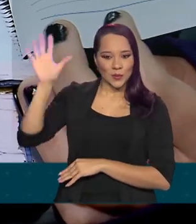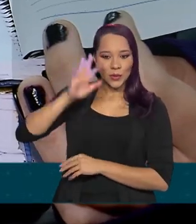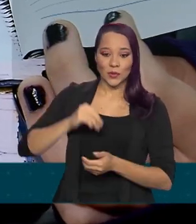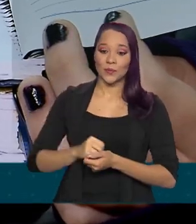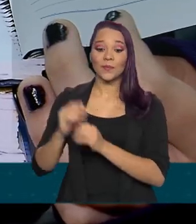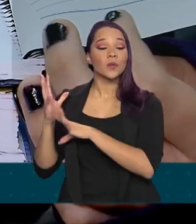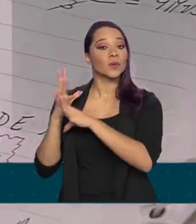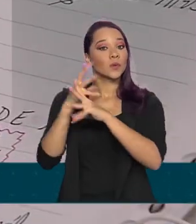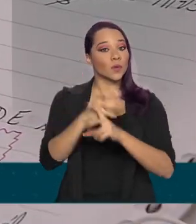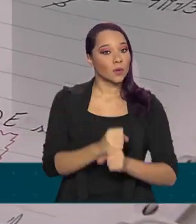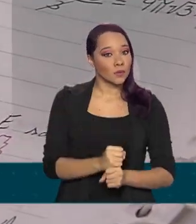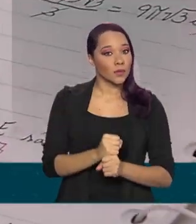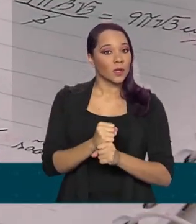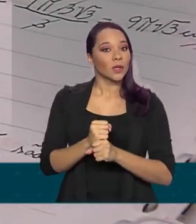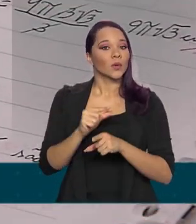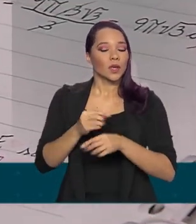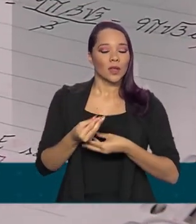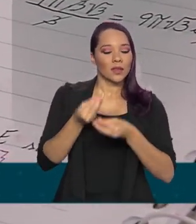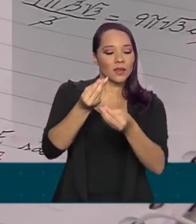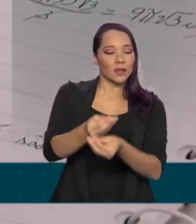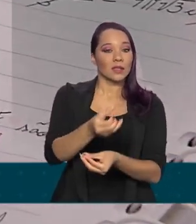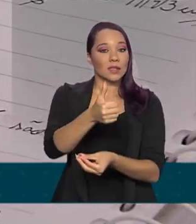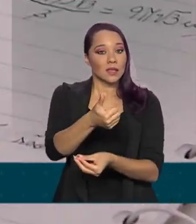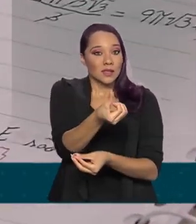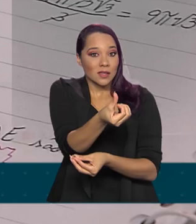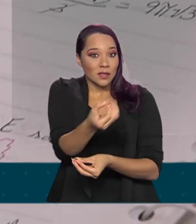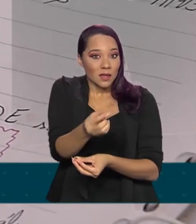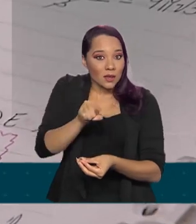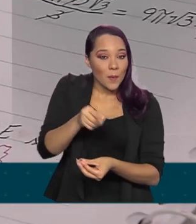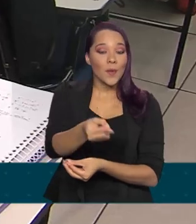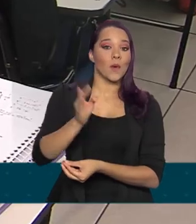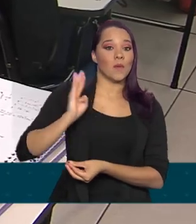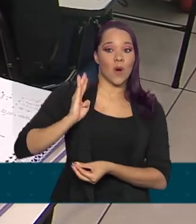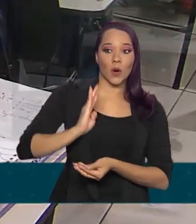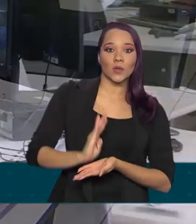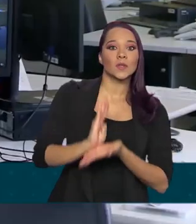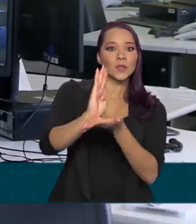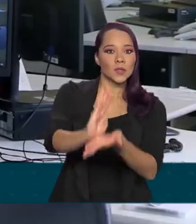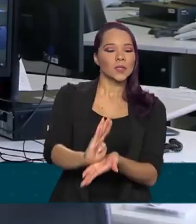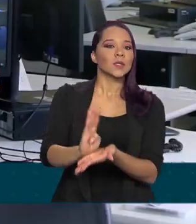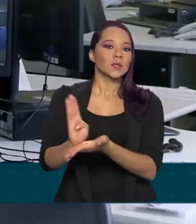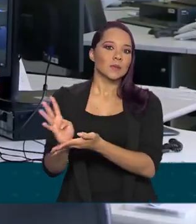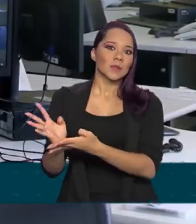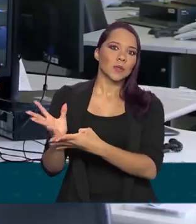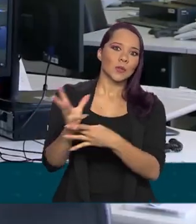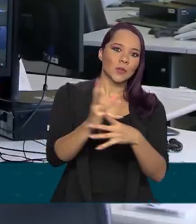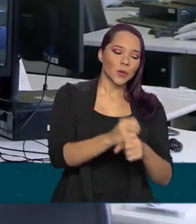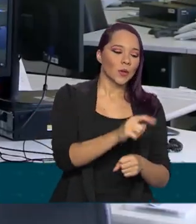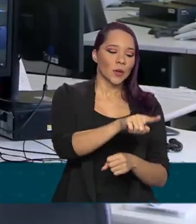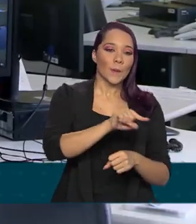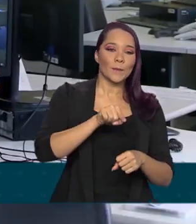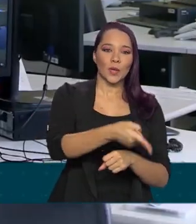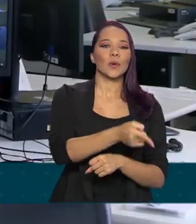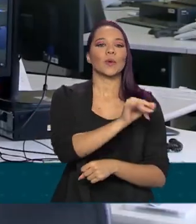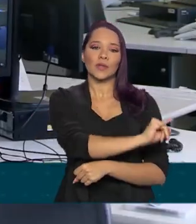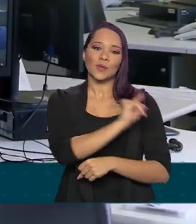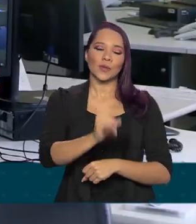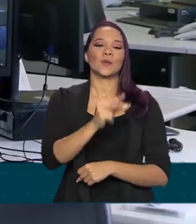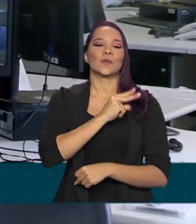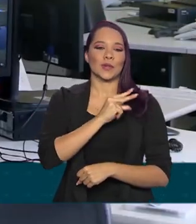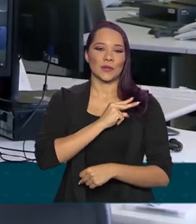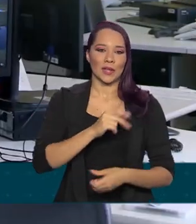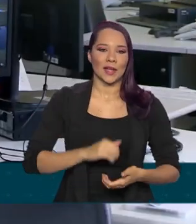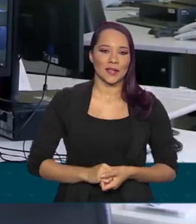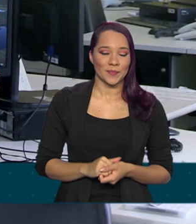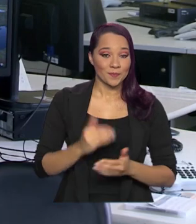No total, estão sendo oferecidas mais de 160 mil bolsas em cerca de mil instituições particulares.